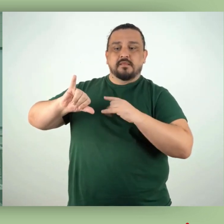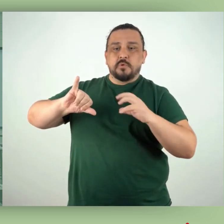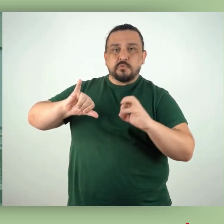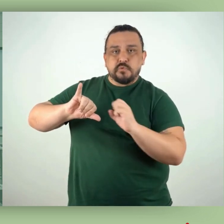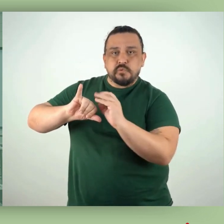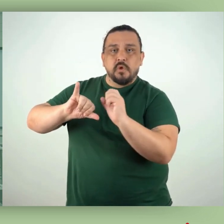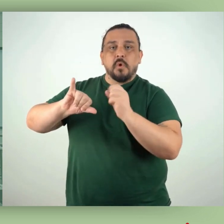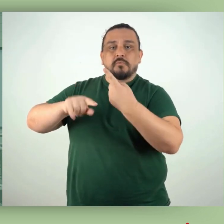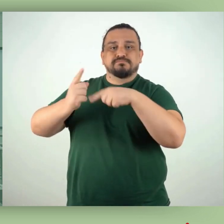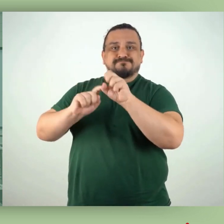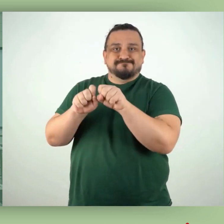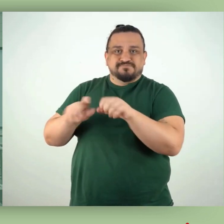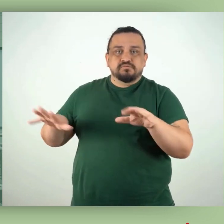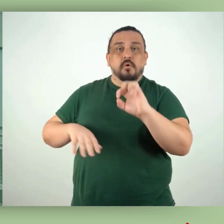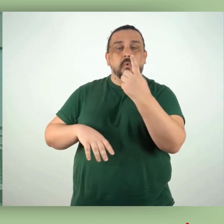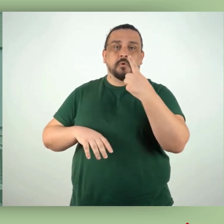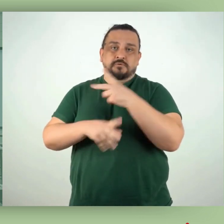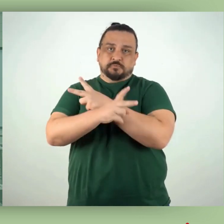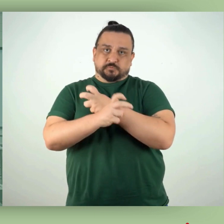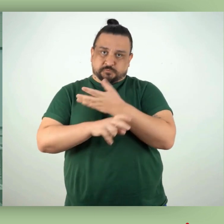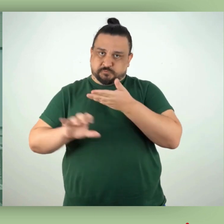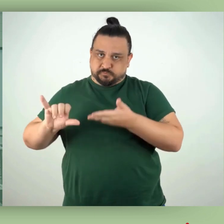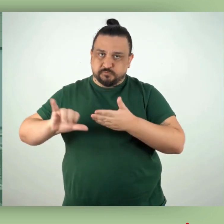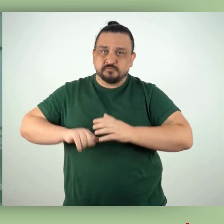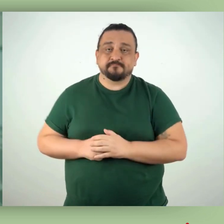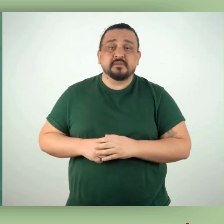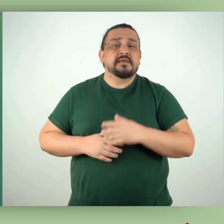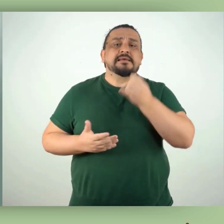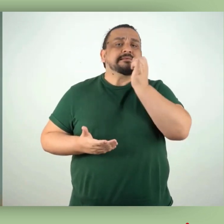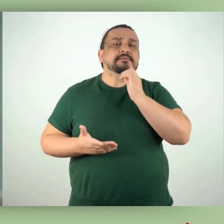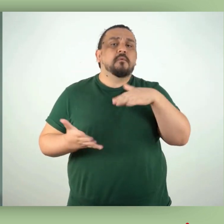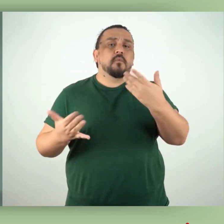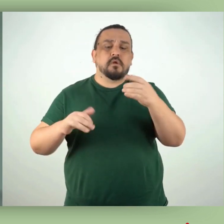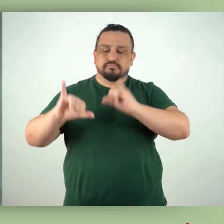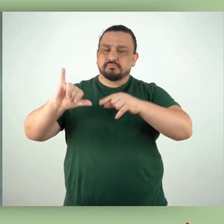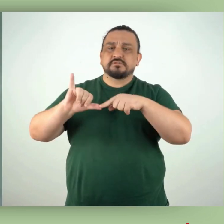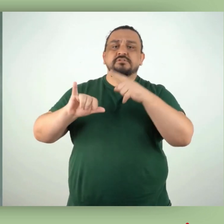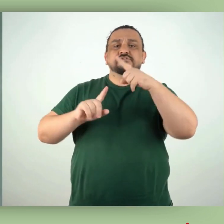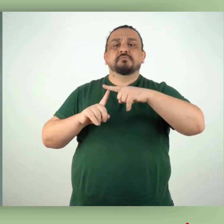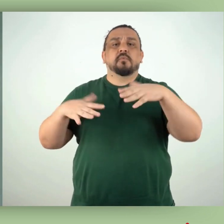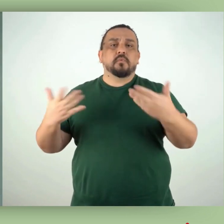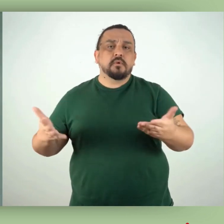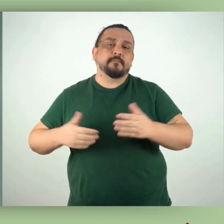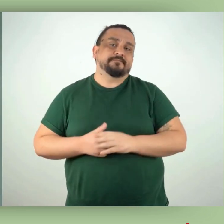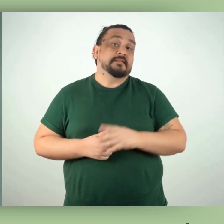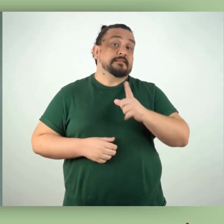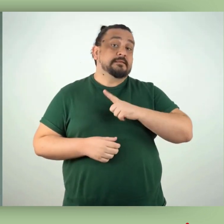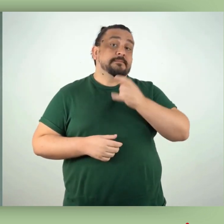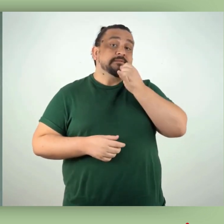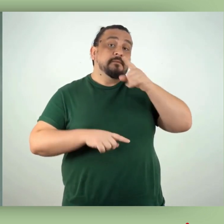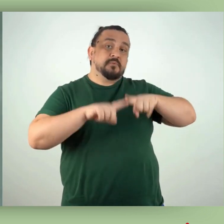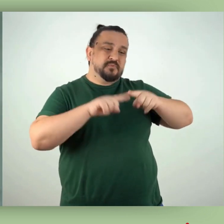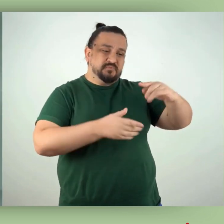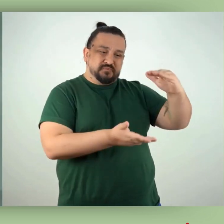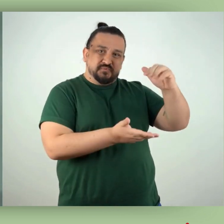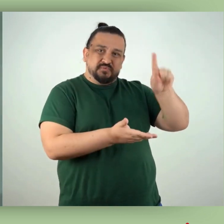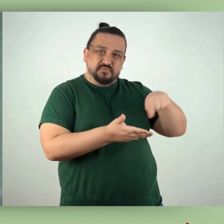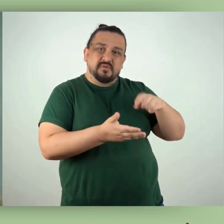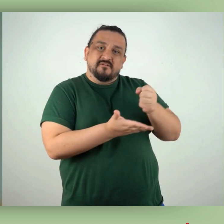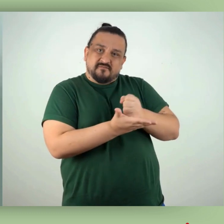corrosividade, reatividade e toxicidade. São exemplos de resíduos deste grupo. Produtos